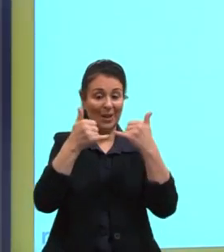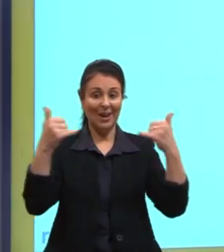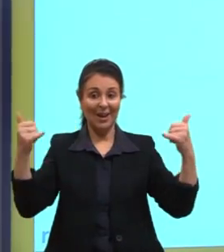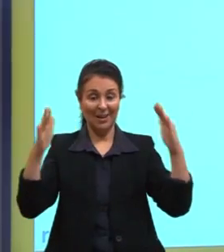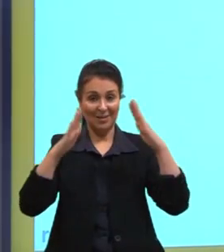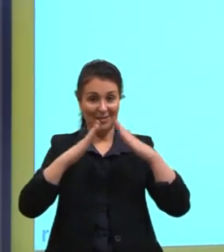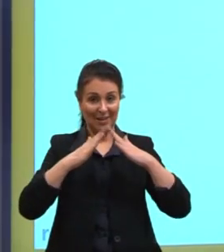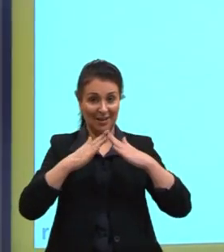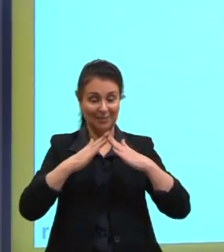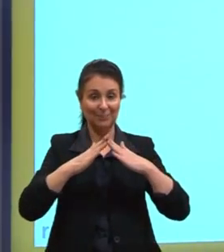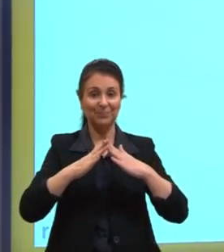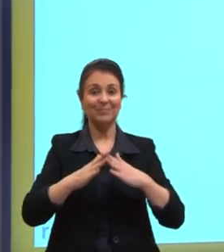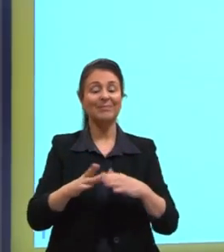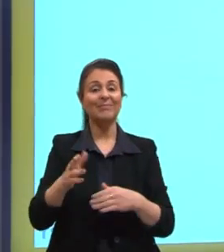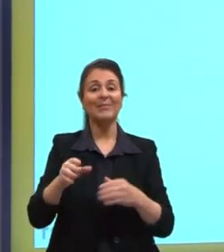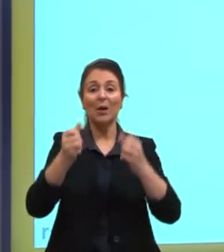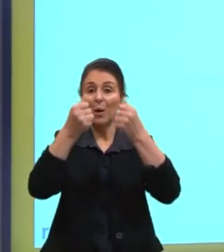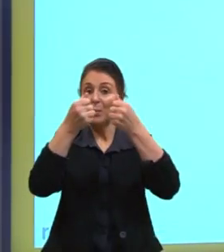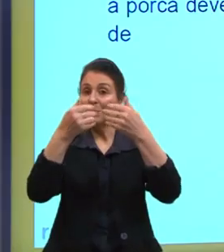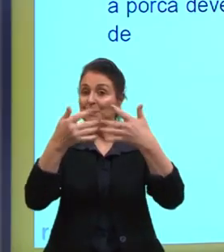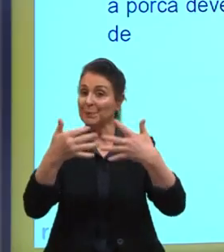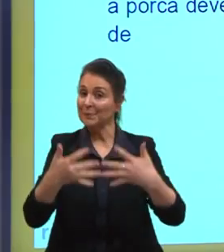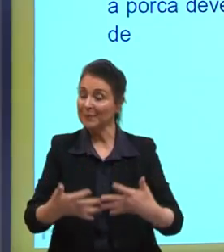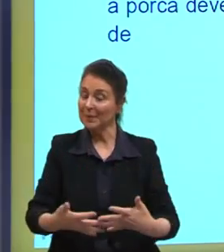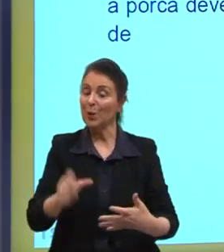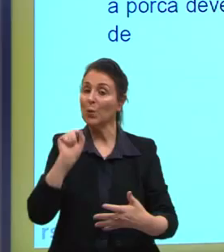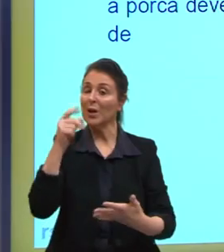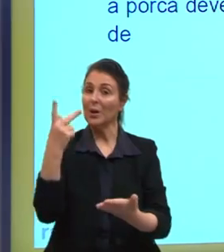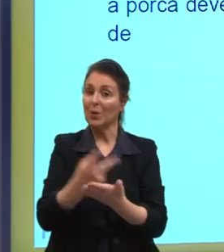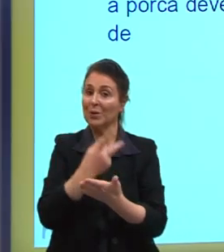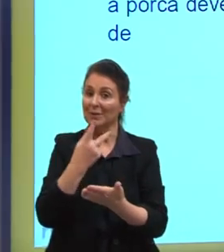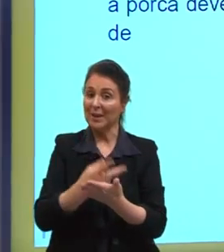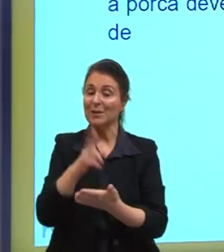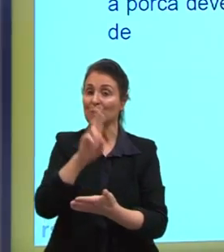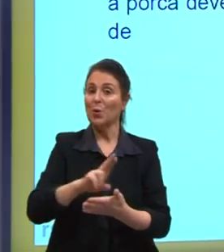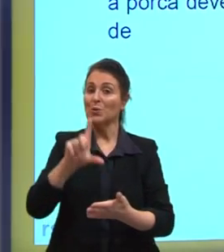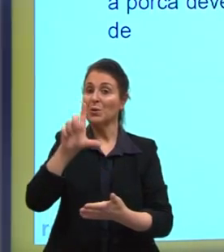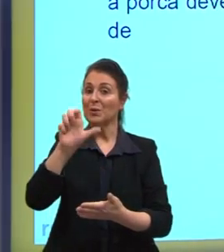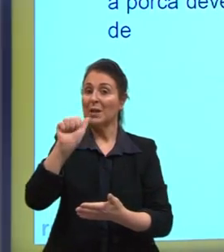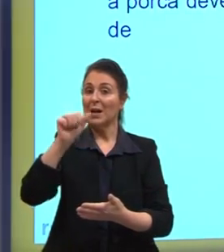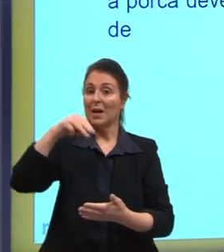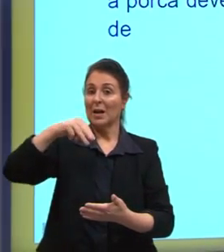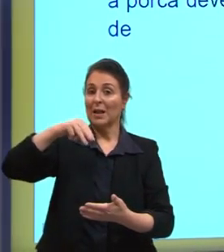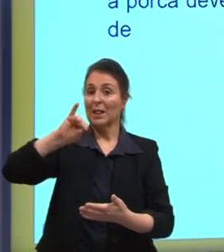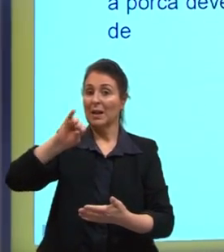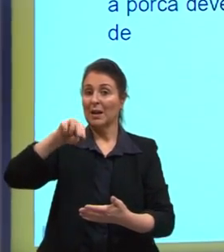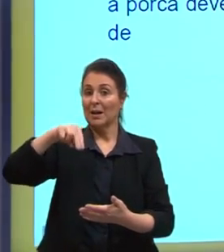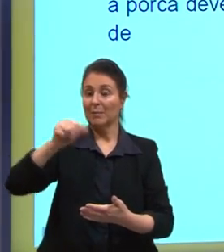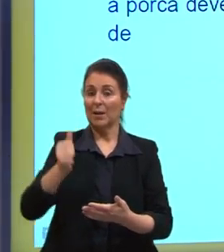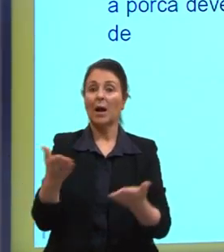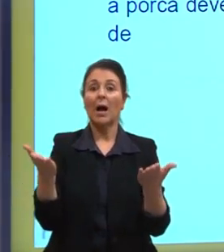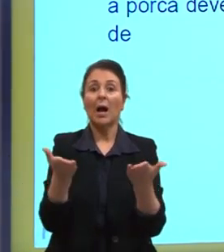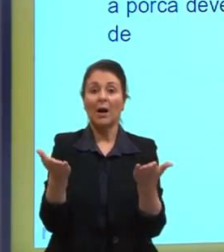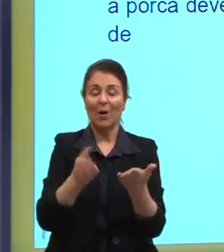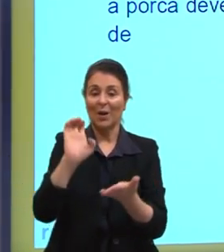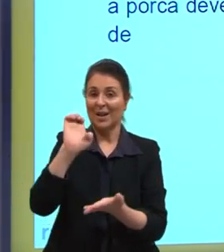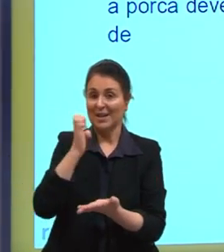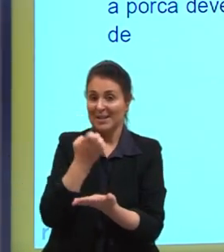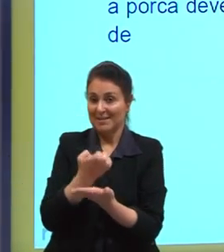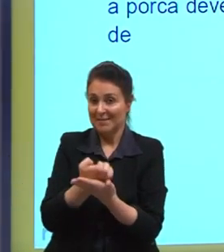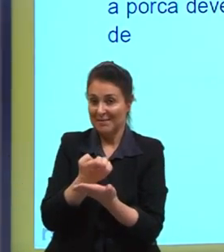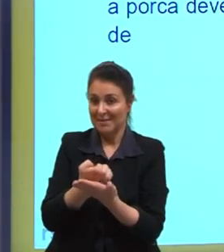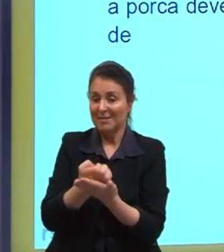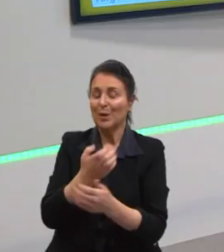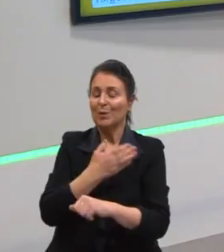algumas aplicações da lâmina bimetálica. Bom, então agora a gente vai fazer um exercício para